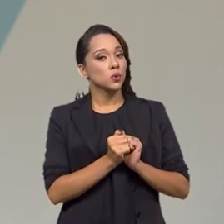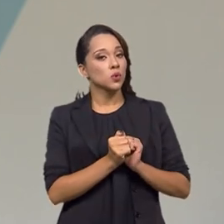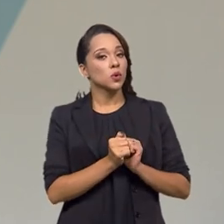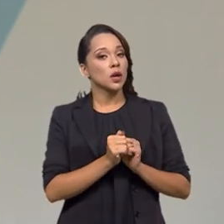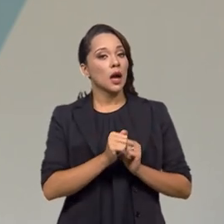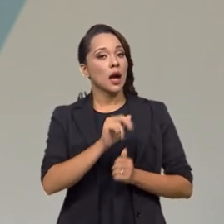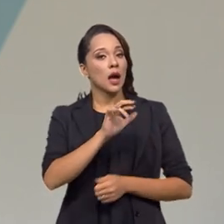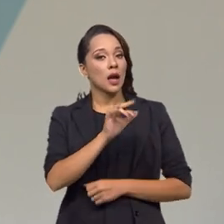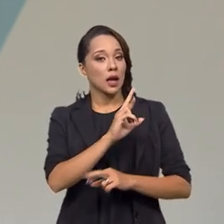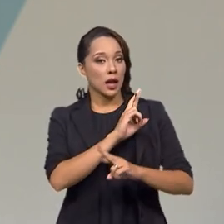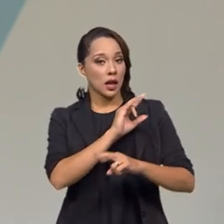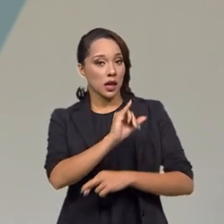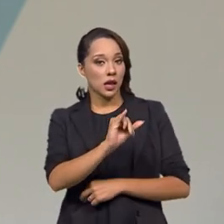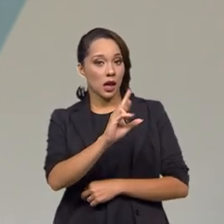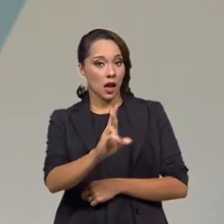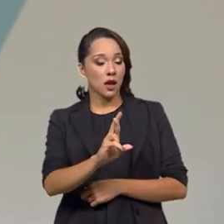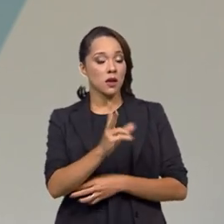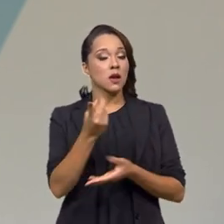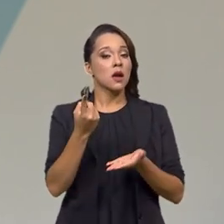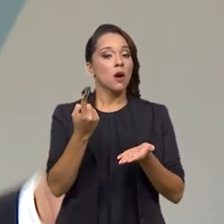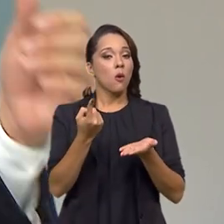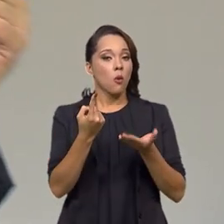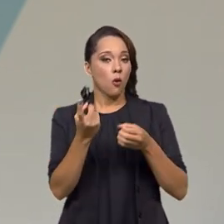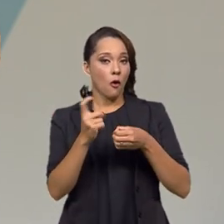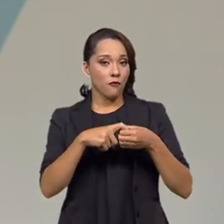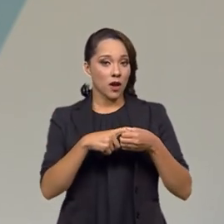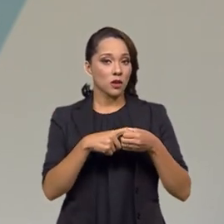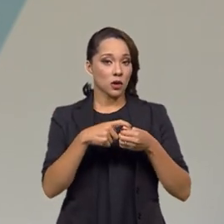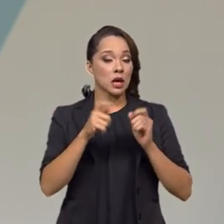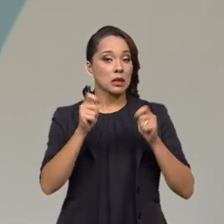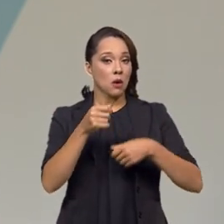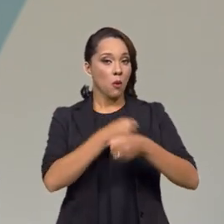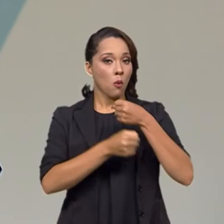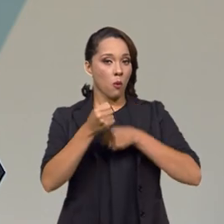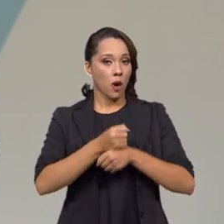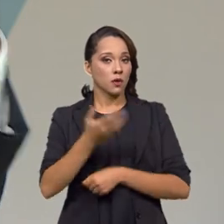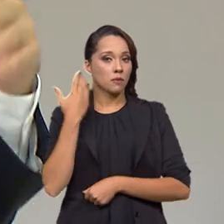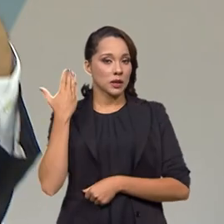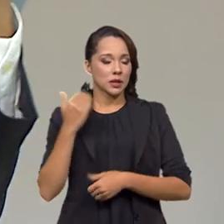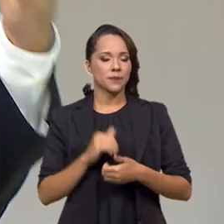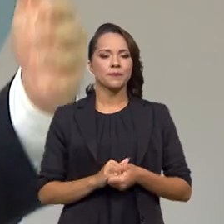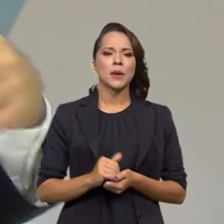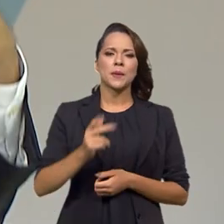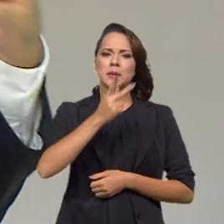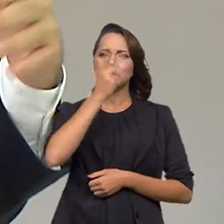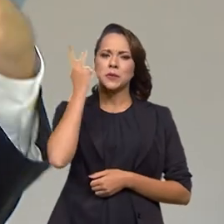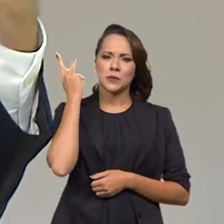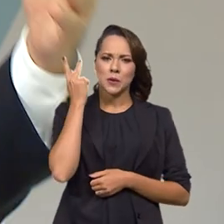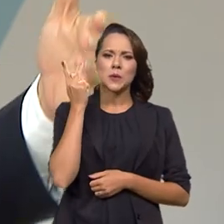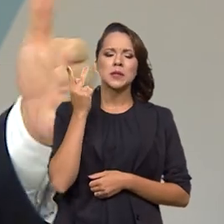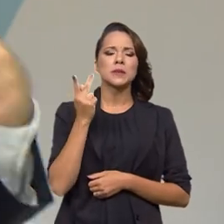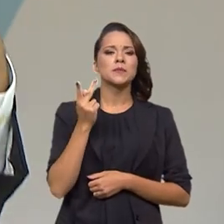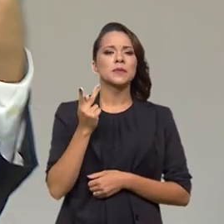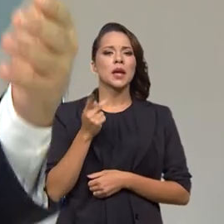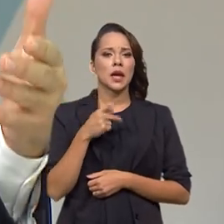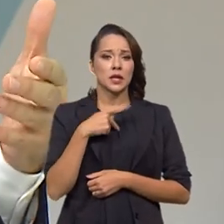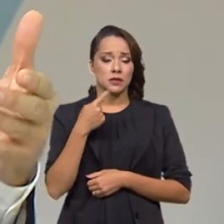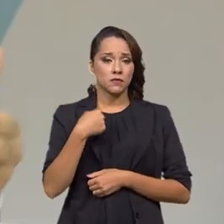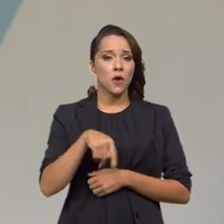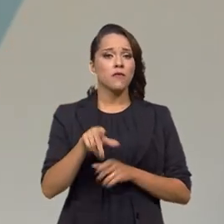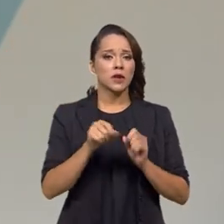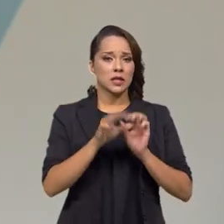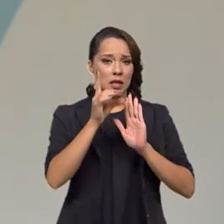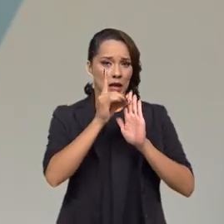Receita Federal um convênio que permitiu no ano passado, quando as pessoas elas fossem